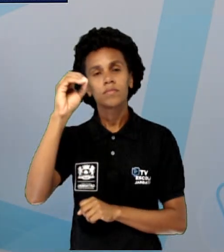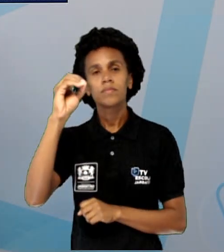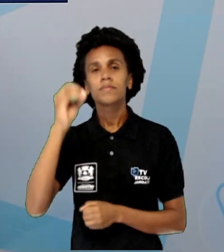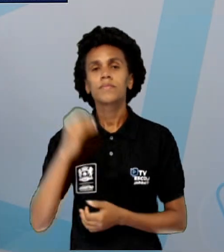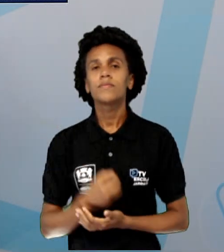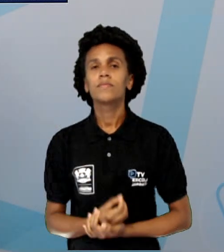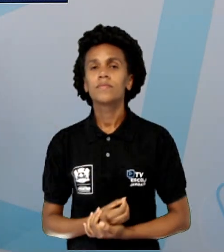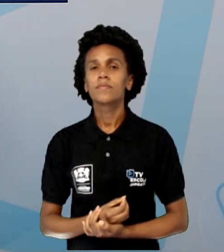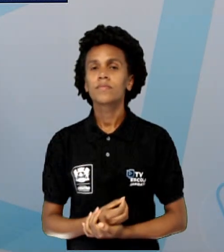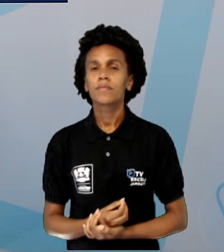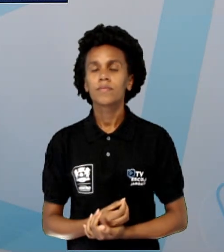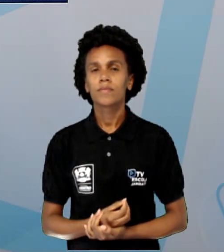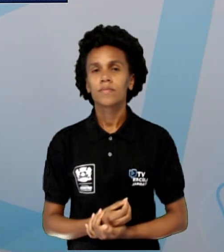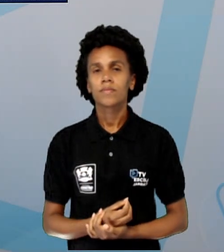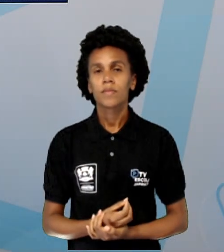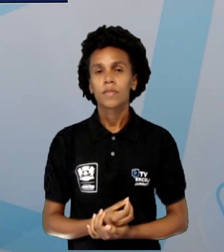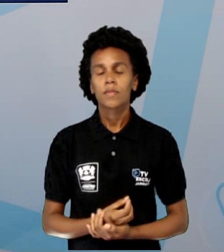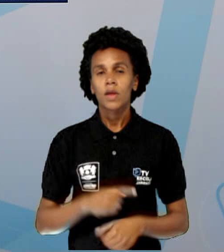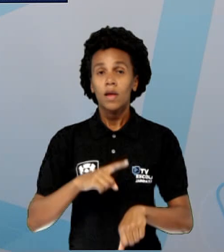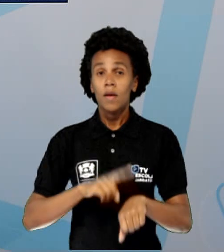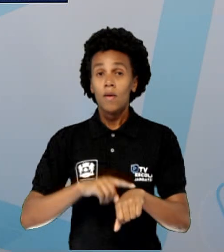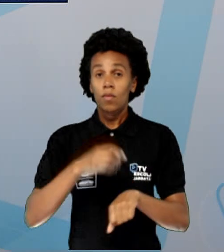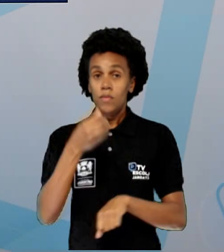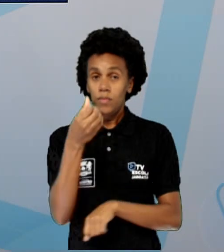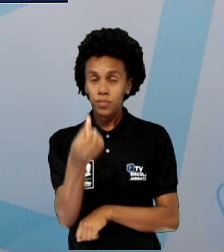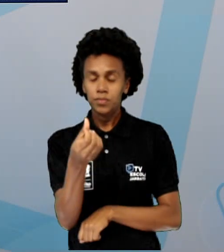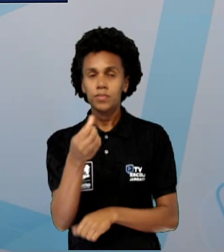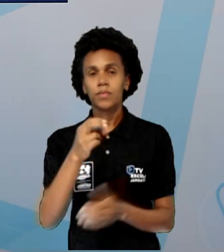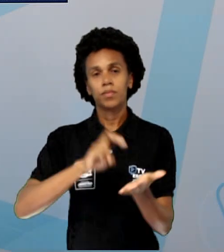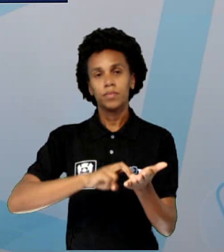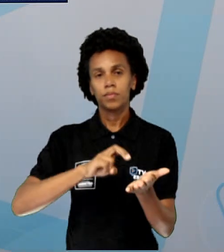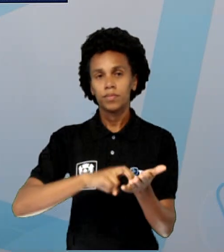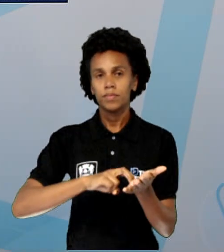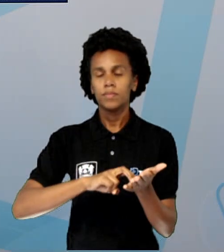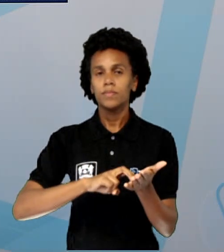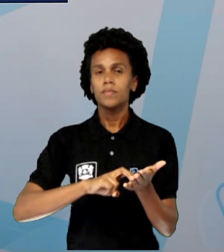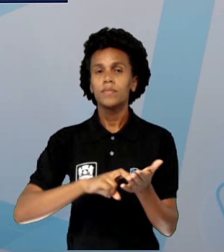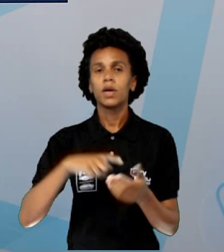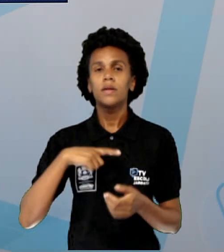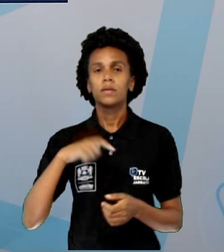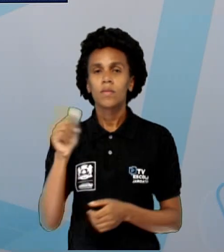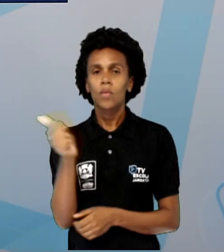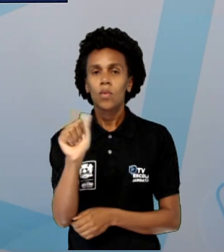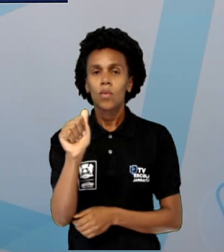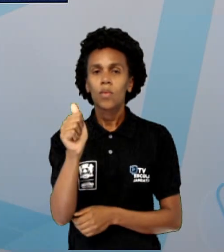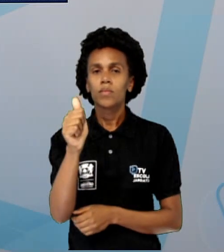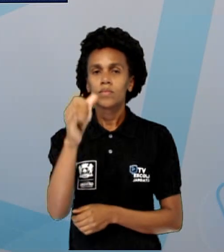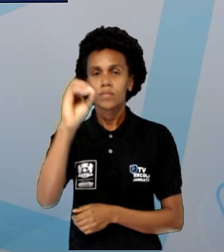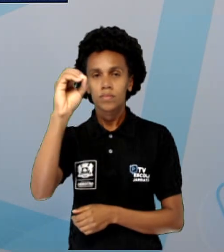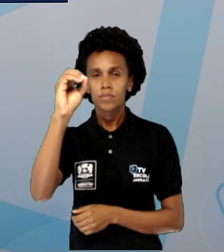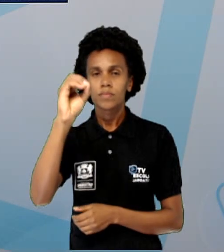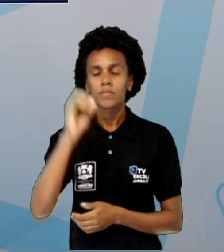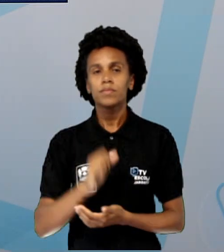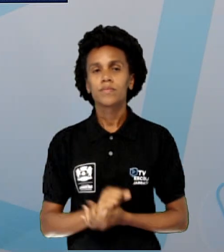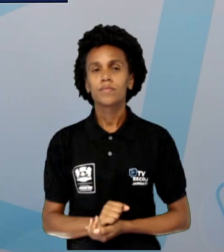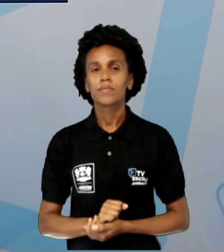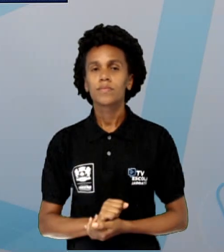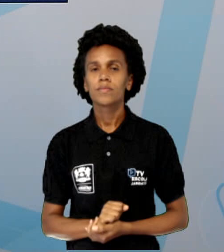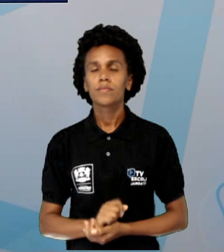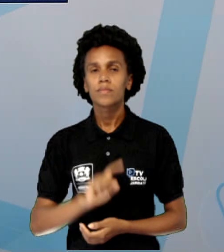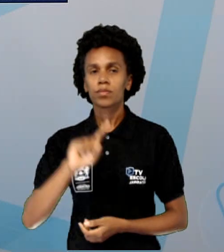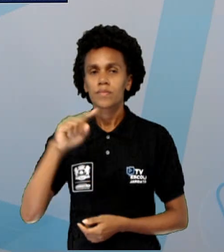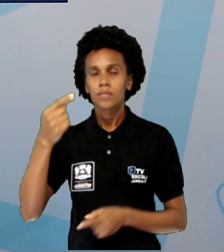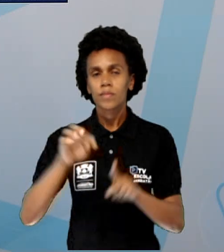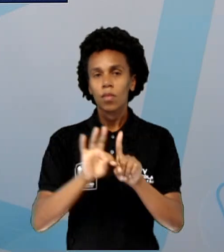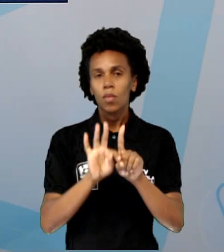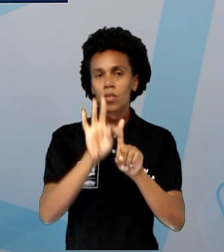temperatura. Depois a gente teve um aumento para 25, então aumentou 14, E depois do 25, uma